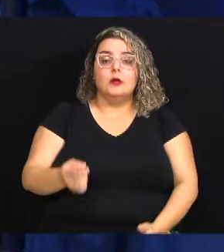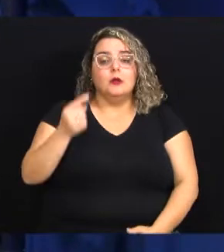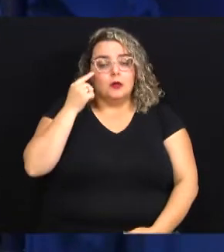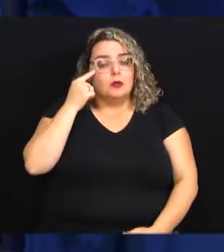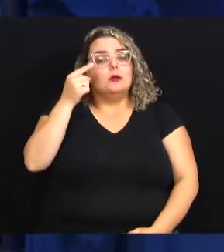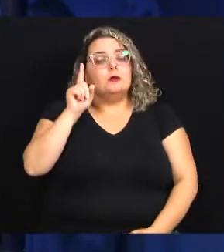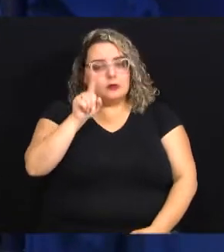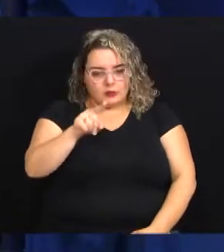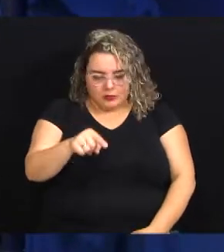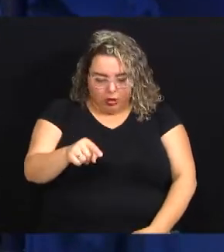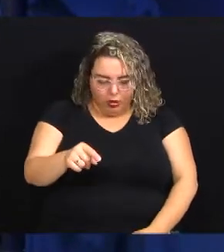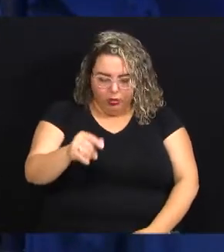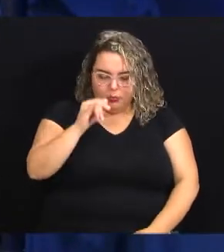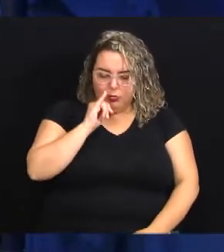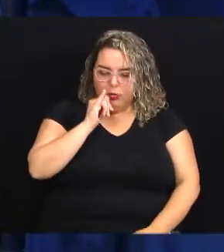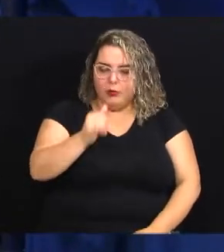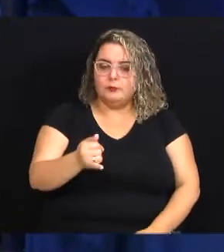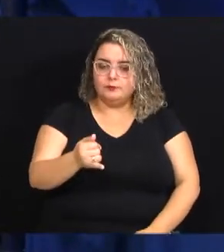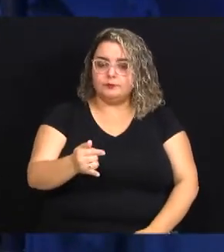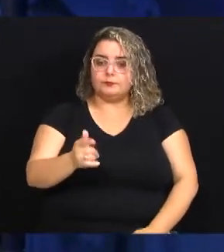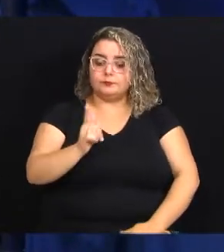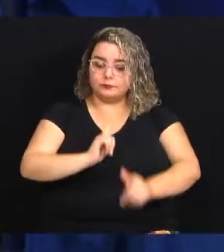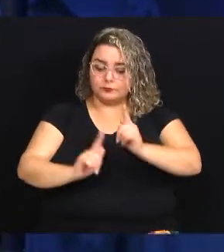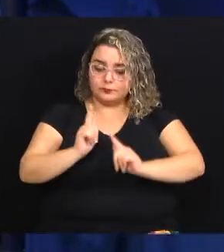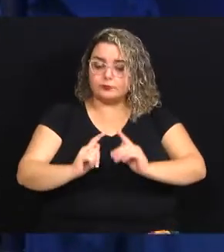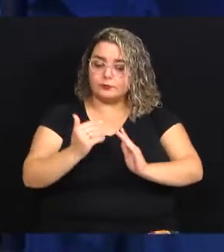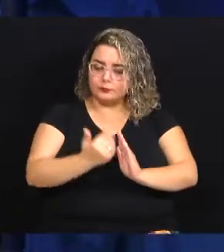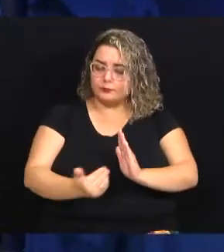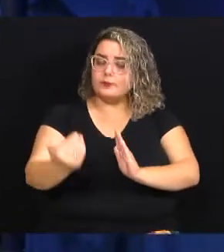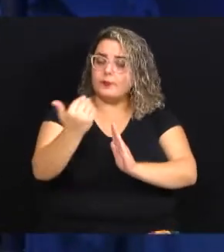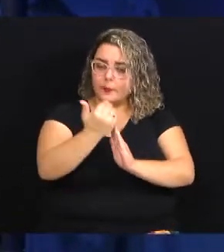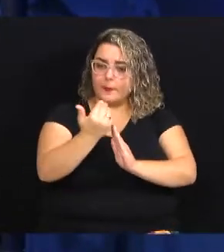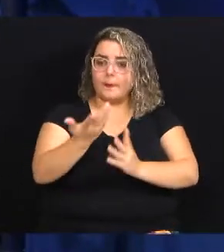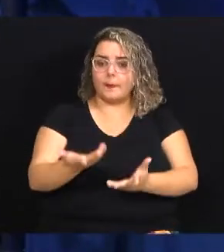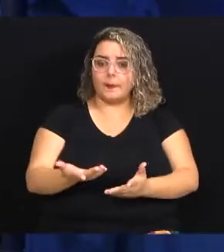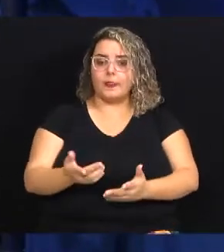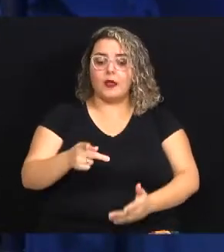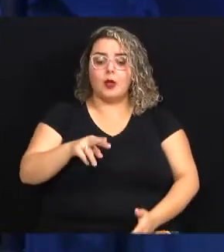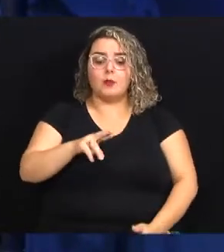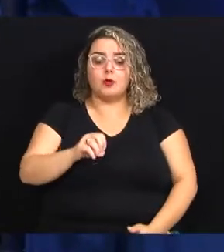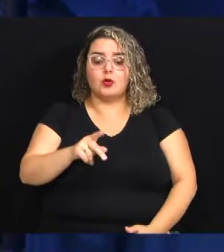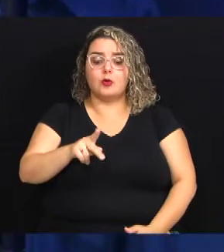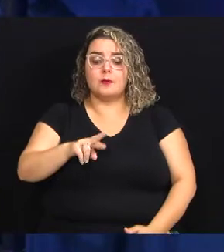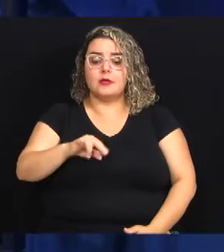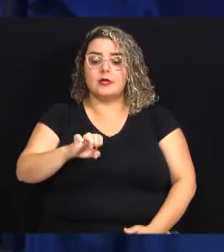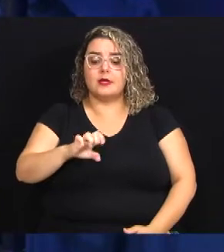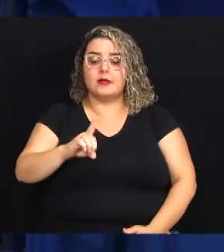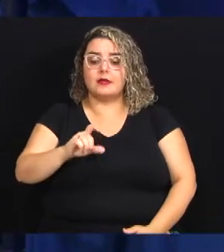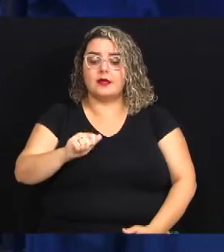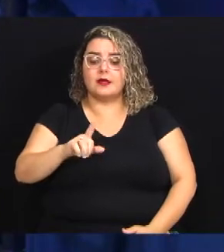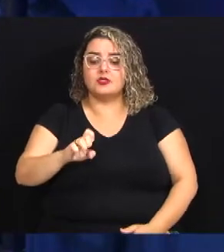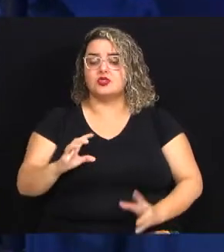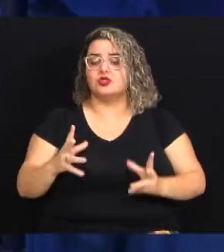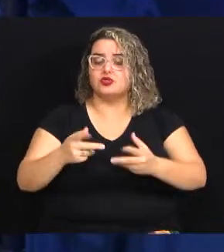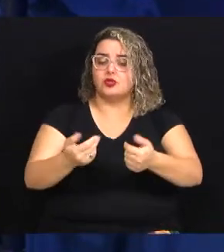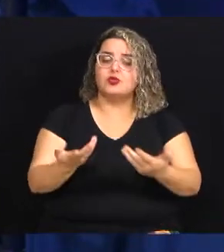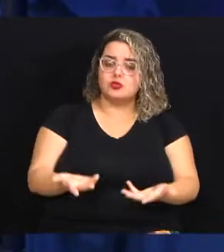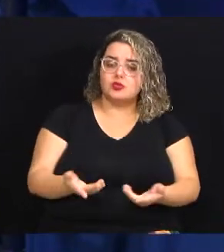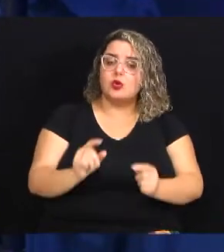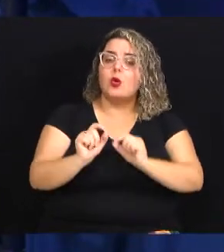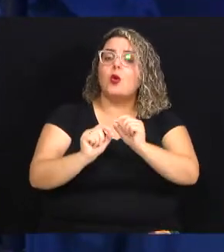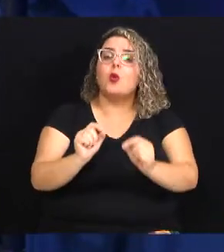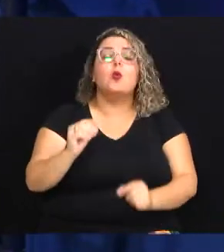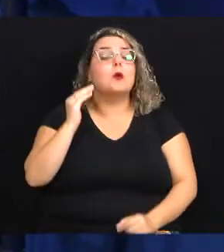é essa que você citou, autogestão e propriedade coletiva. Agora, o que é importante também a gente entender,